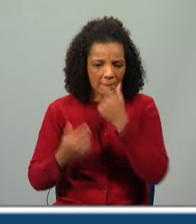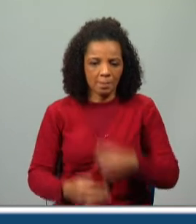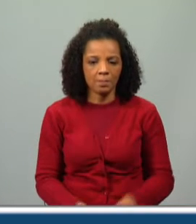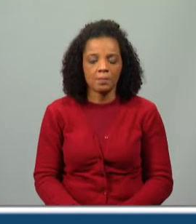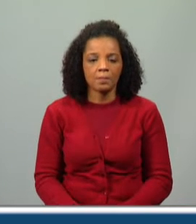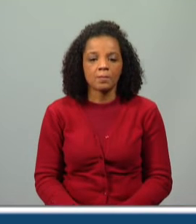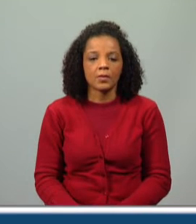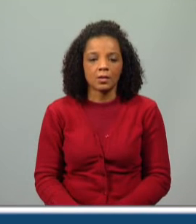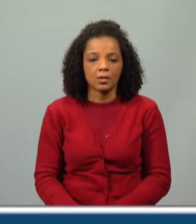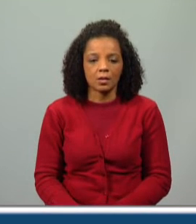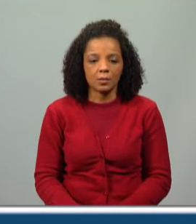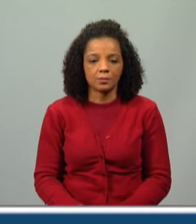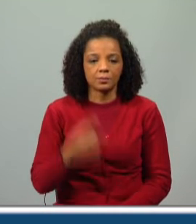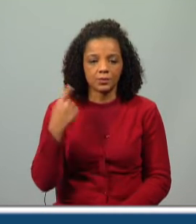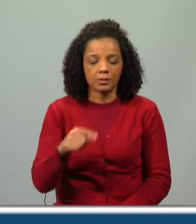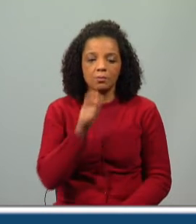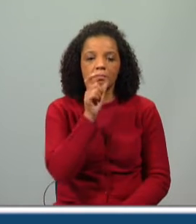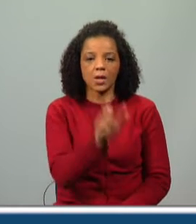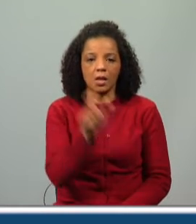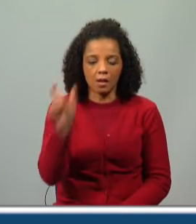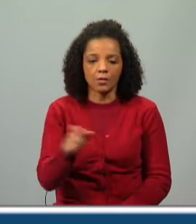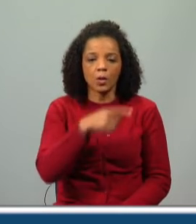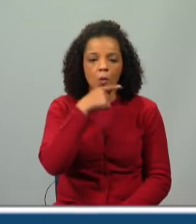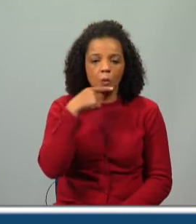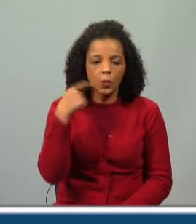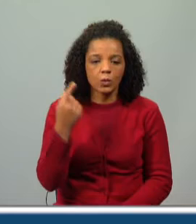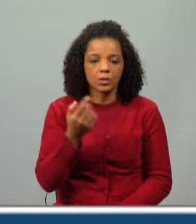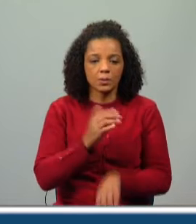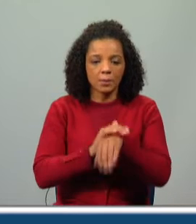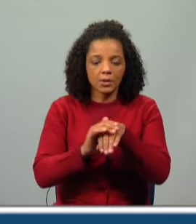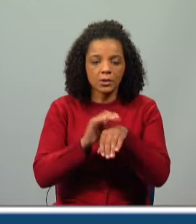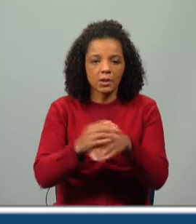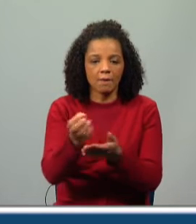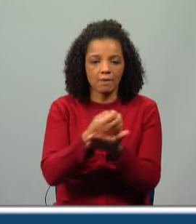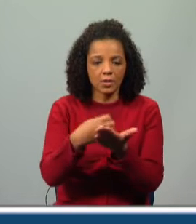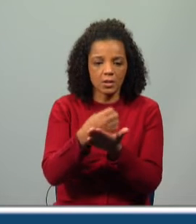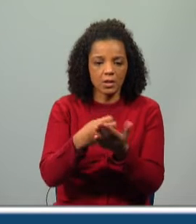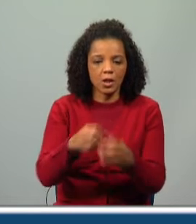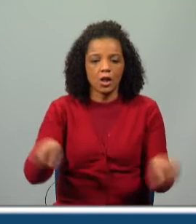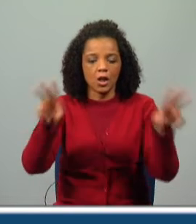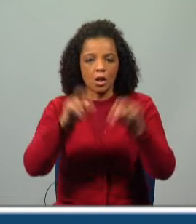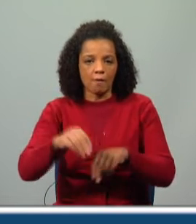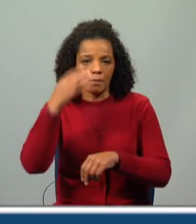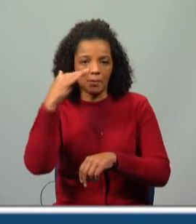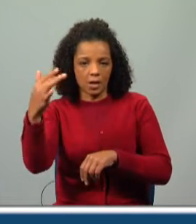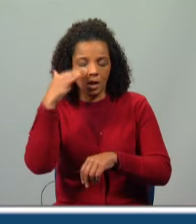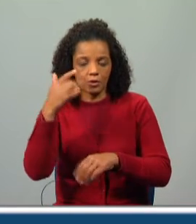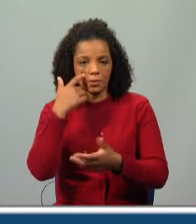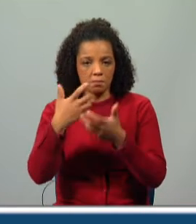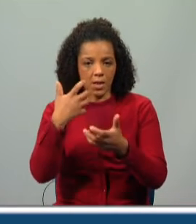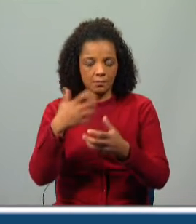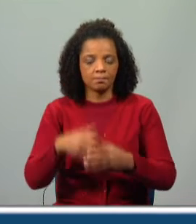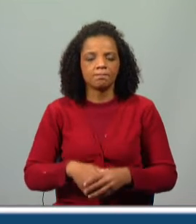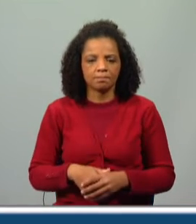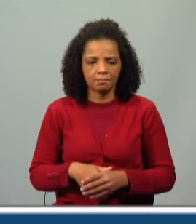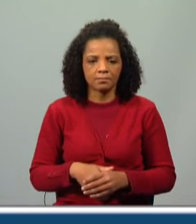que é que nós temos aqui? Temos as palavras doces, macias, vazia e novas e brilhantes destacadas.